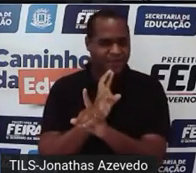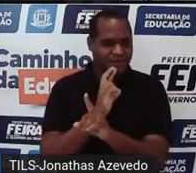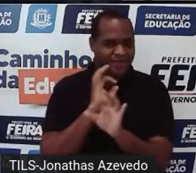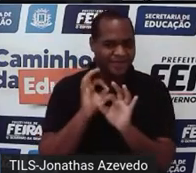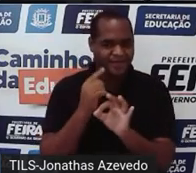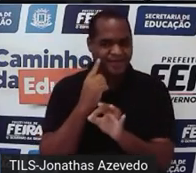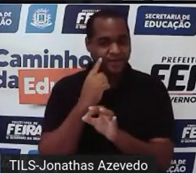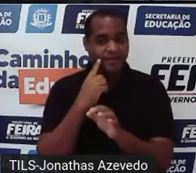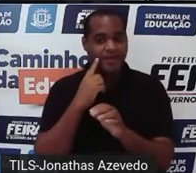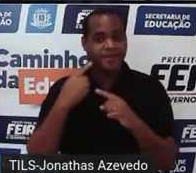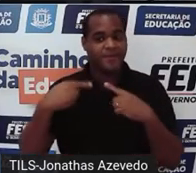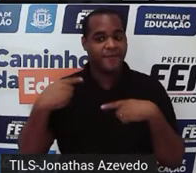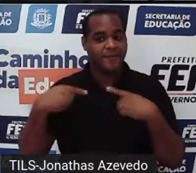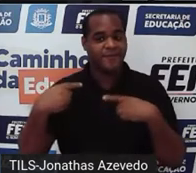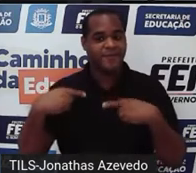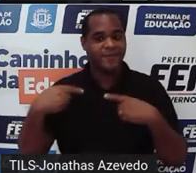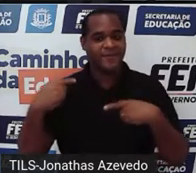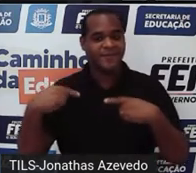Bora fazer um pouco de suspense?